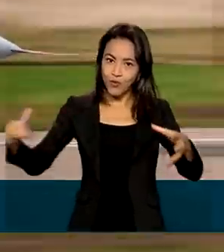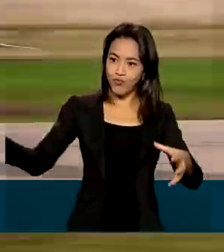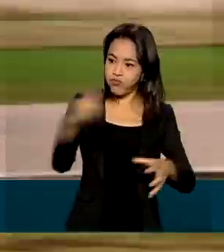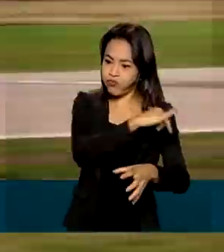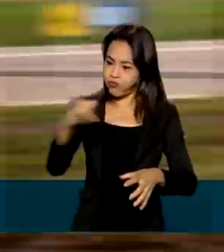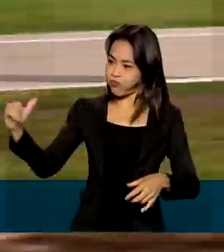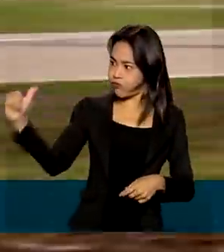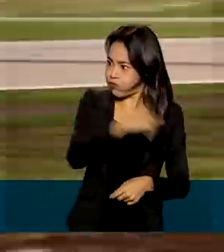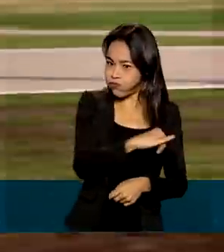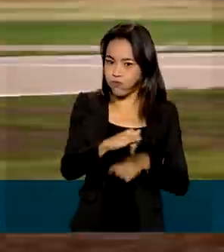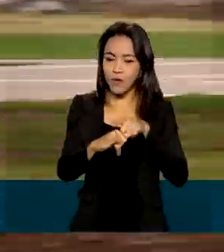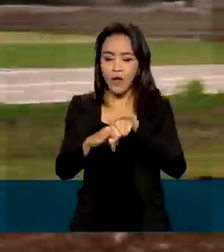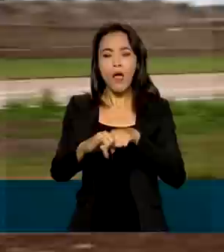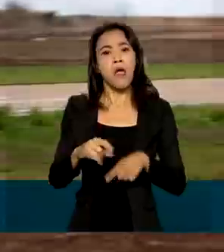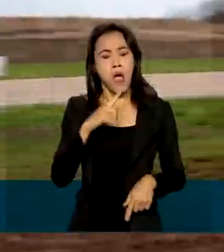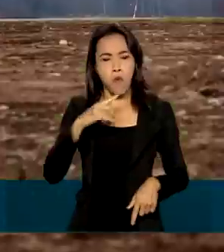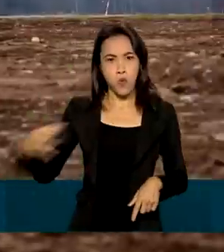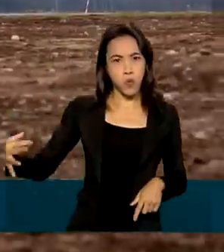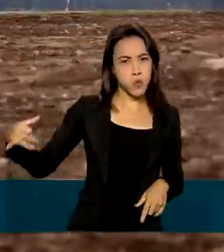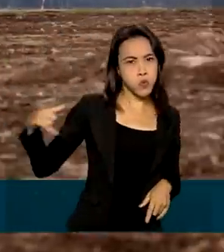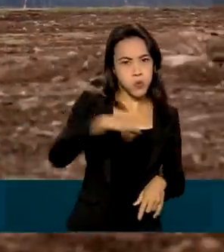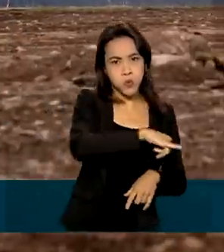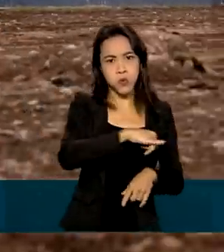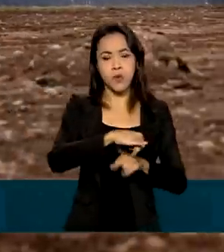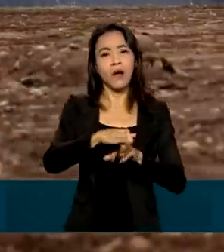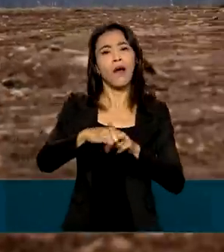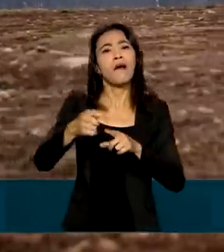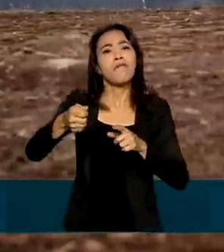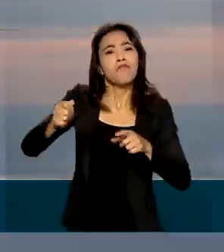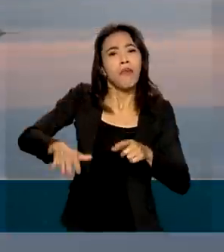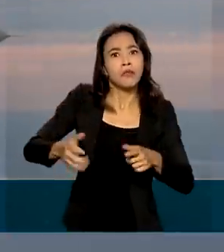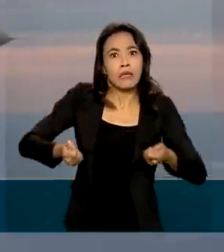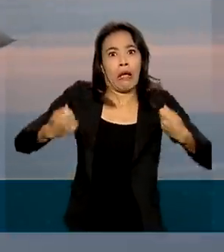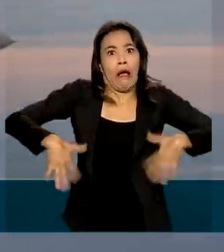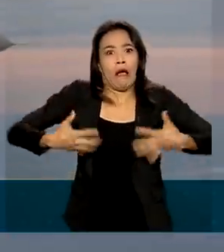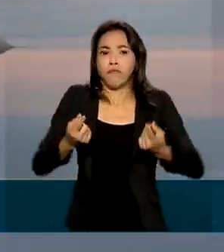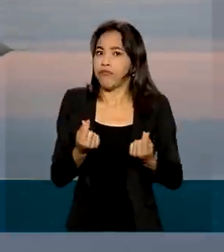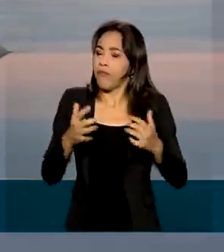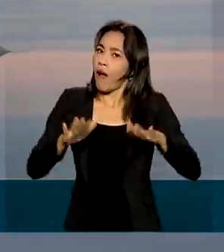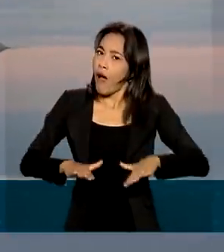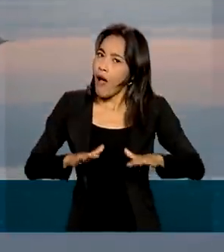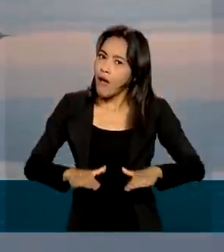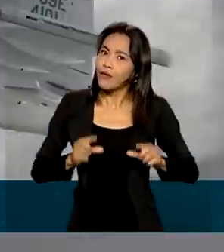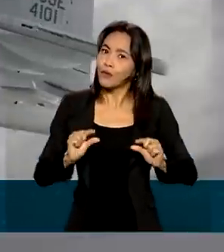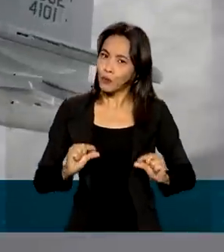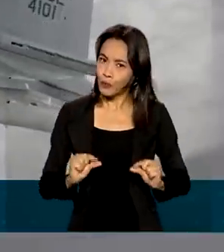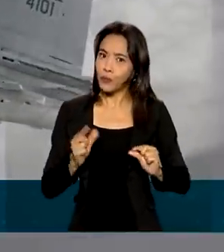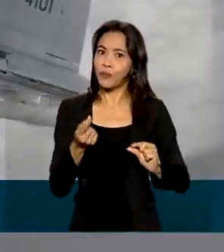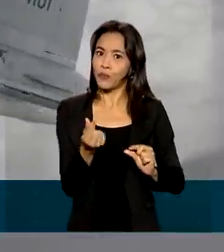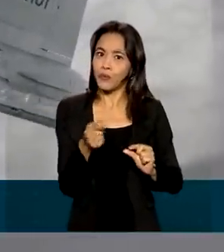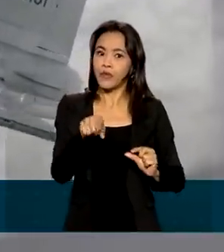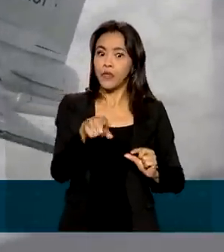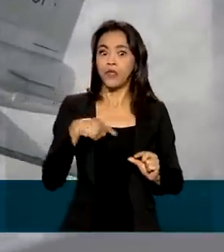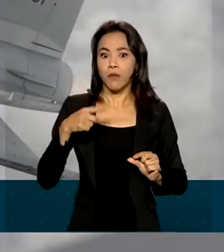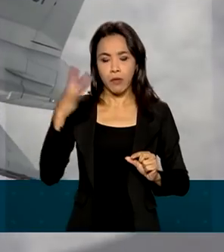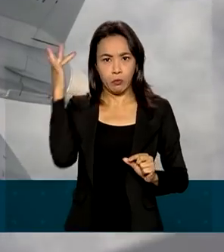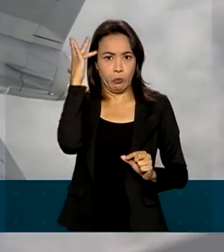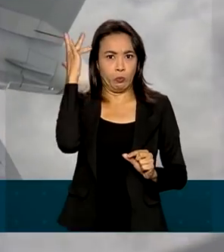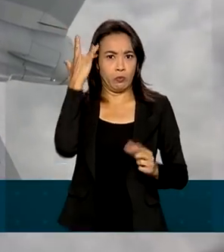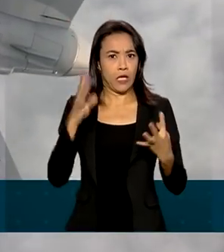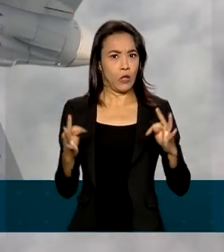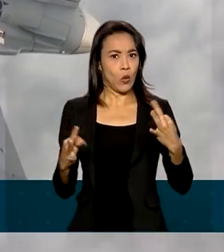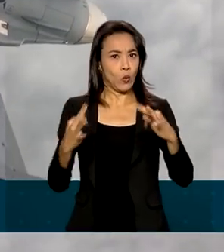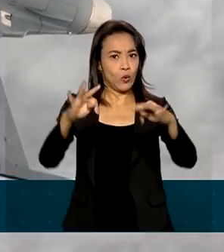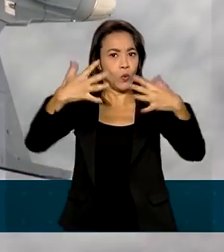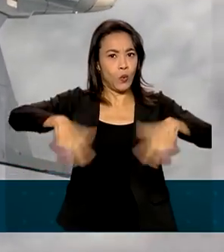O Gripen é conhecido pela eficiência, baixo custo de operação e avançada capacidade tecnológica. Ao todo,